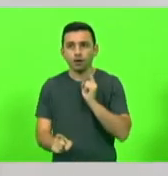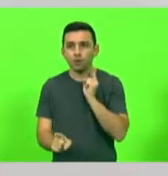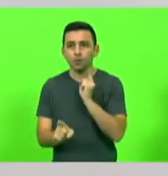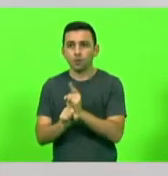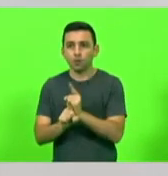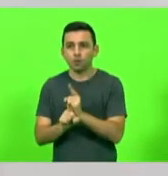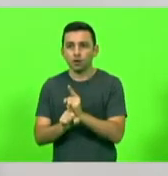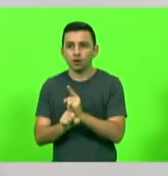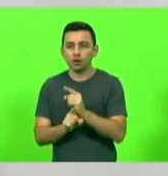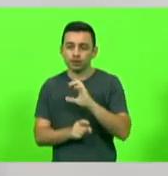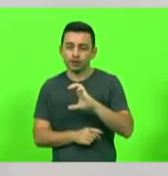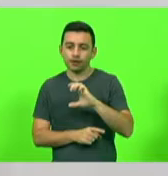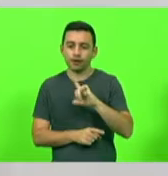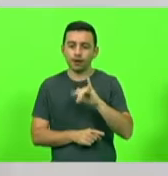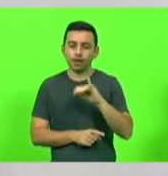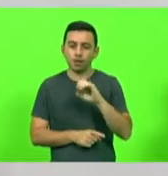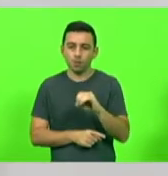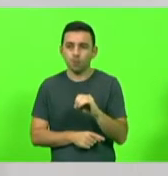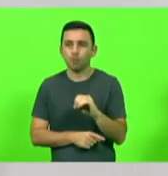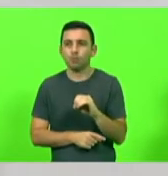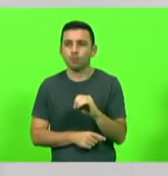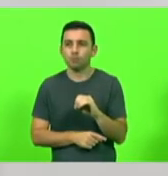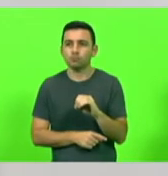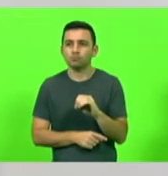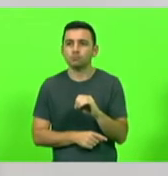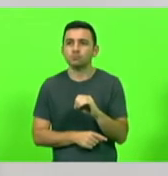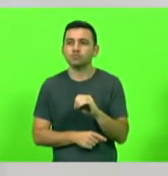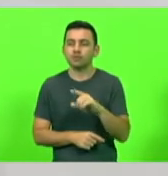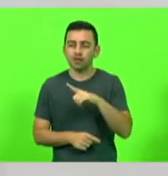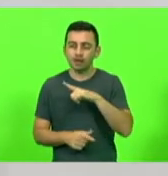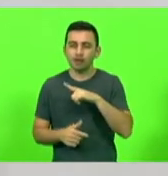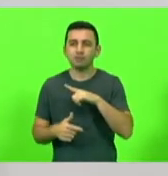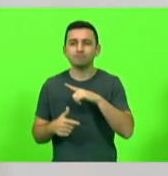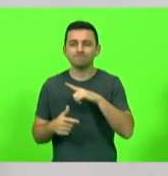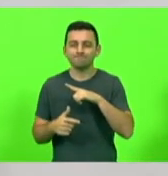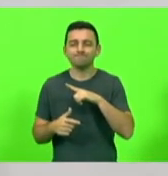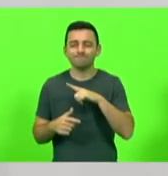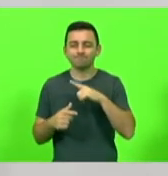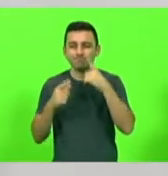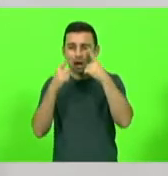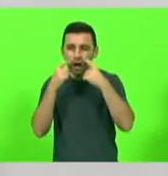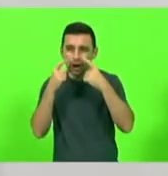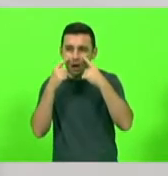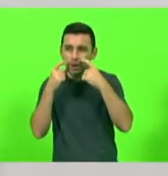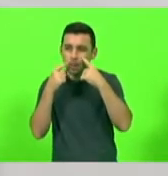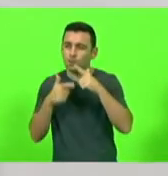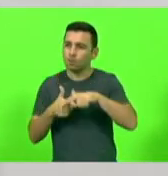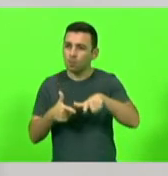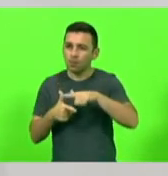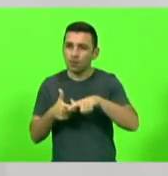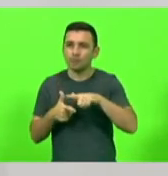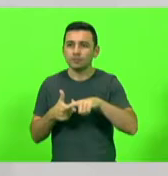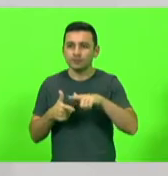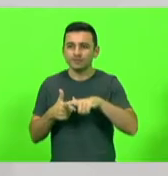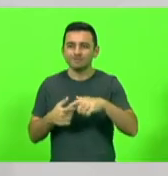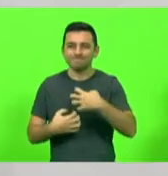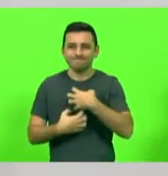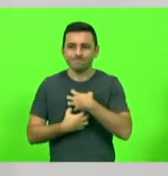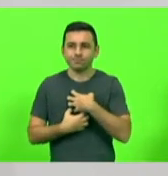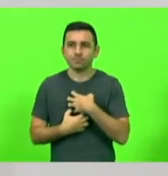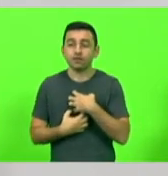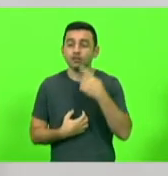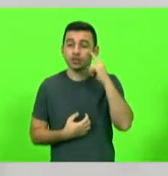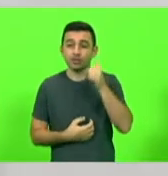e choramos muito, né? Choramos muito naquele dia. No dia 15 de outubro, dia do